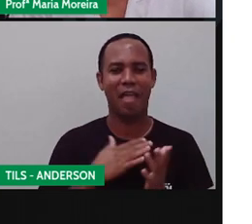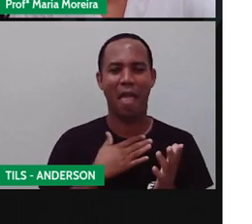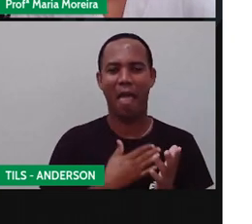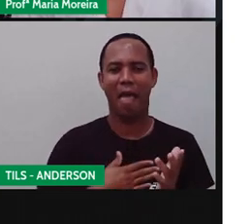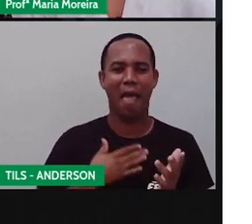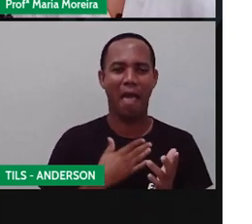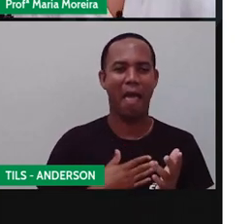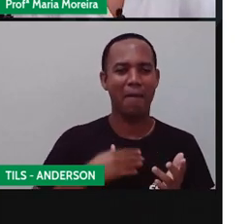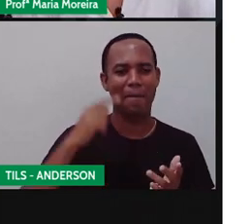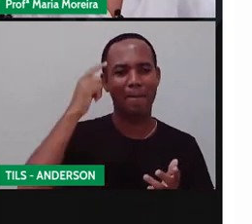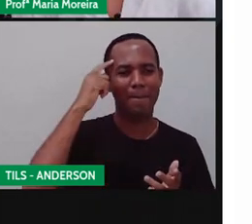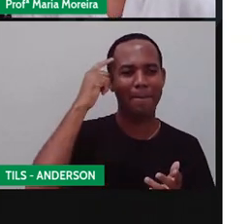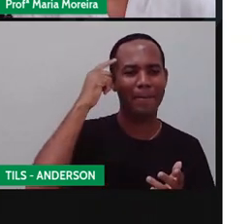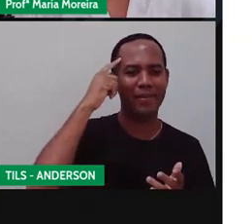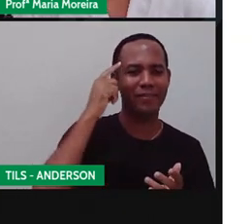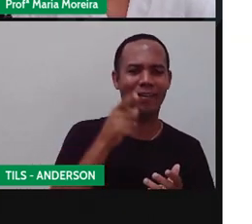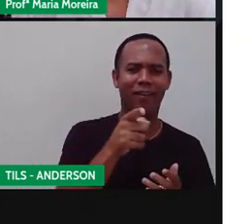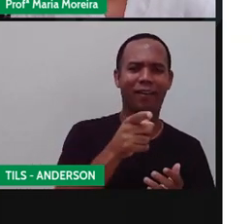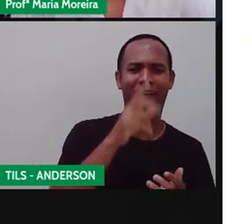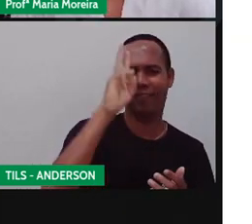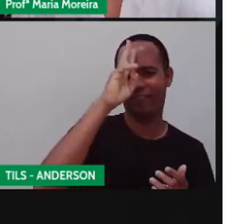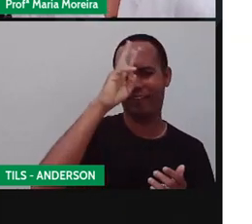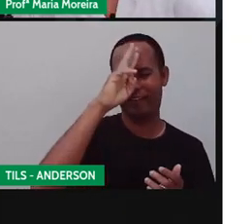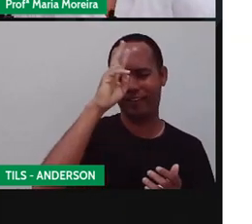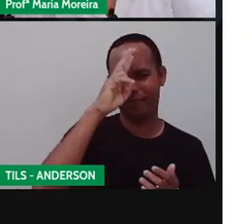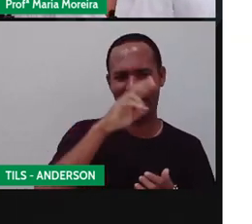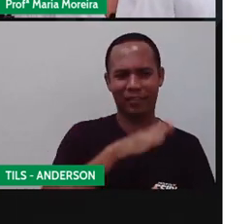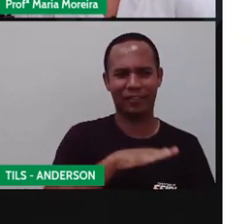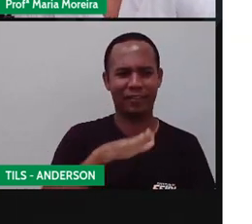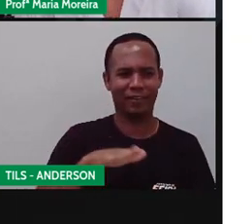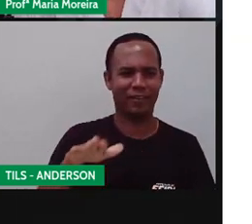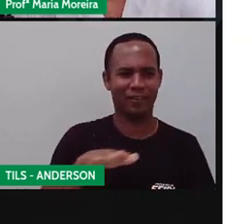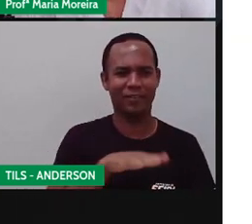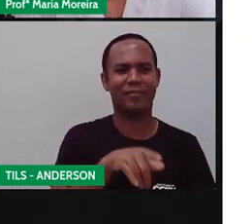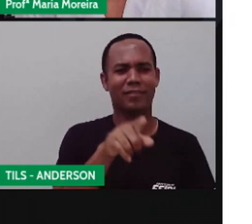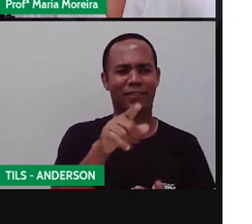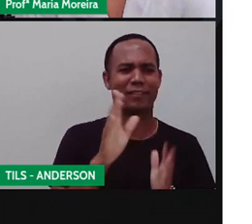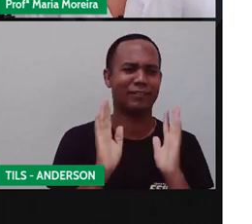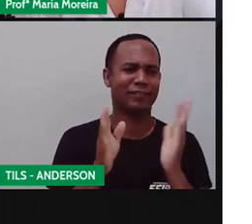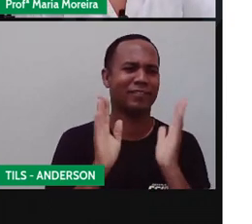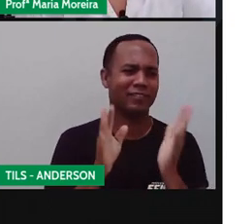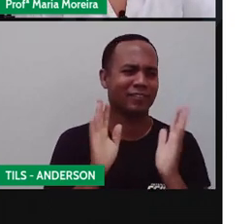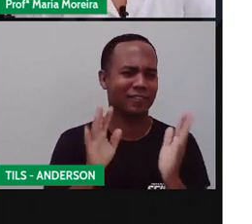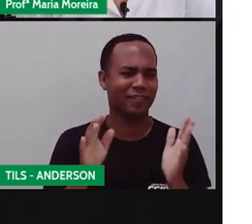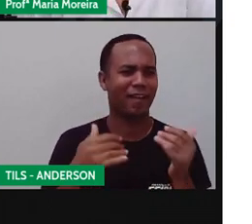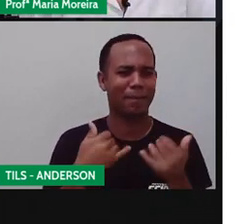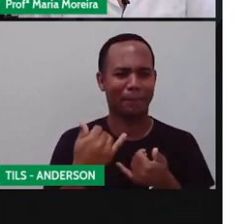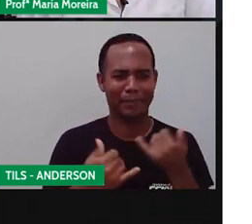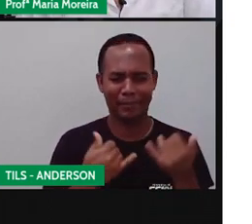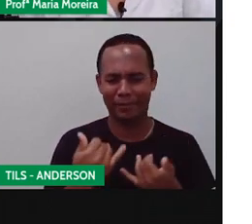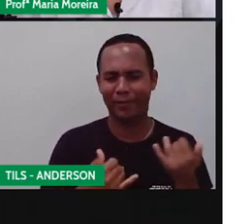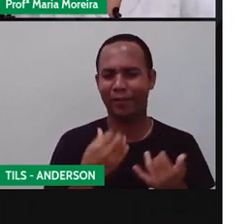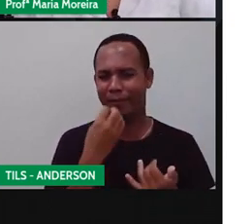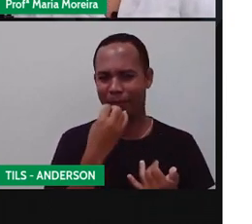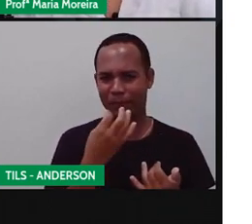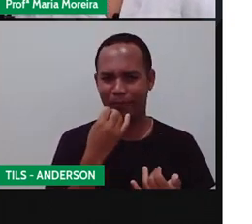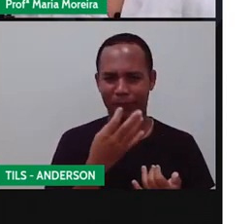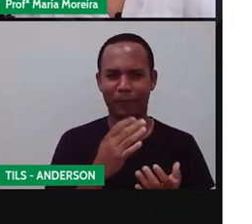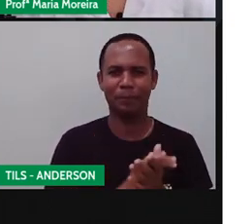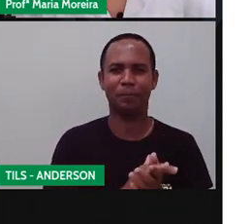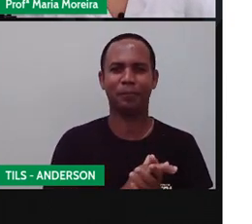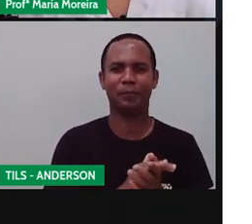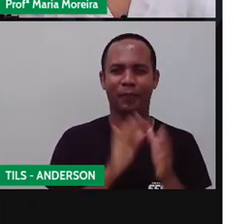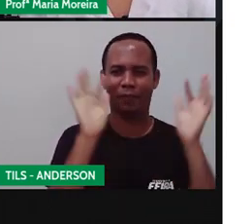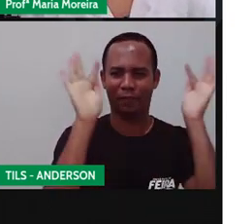porque devem estar aí pensando, meu Deus, meu tempo de criança, eu também brinquei disso. Bom, estica o elástico,